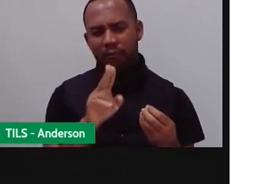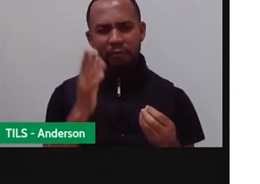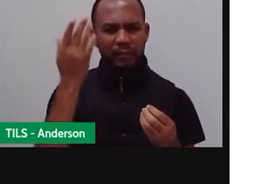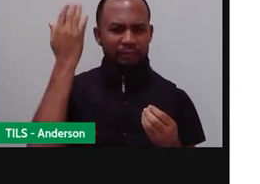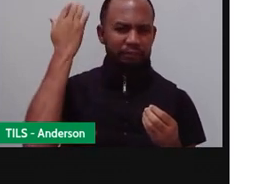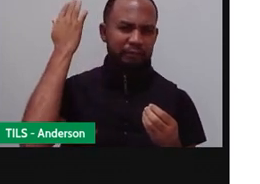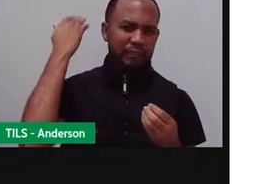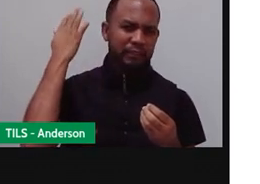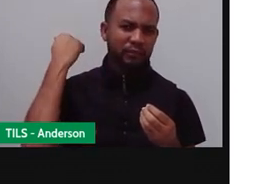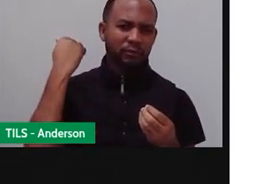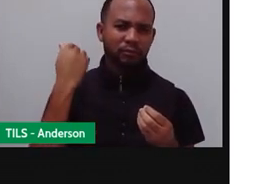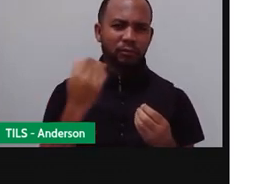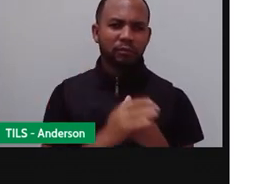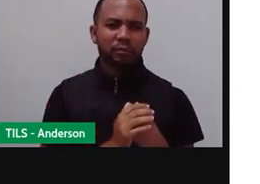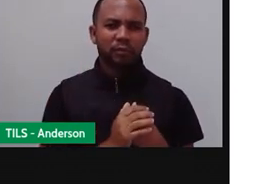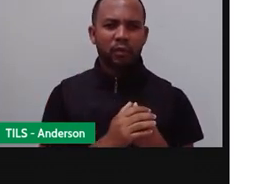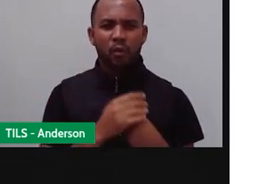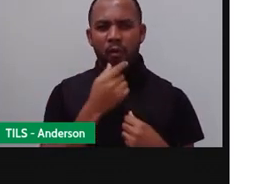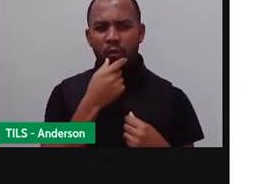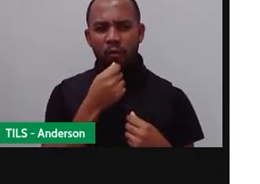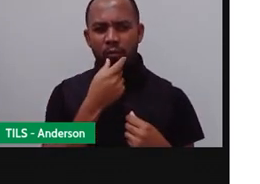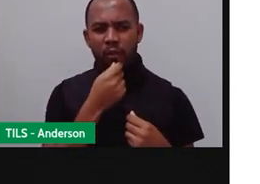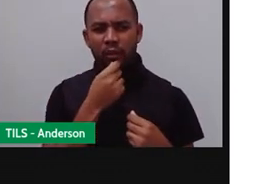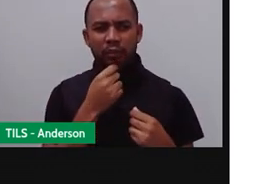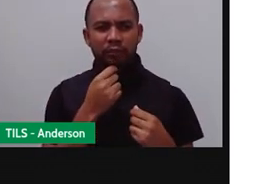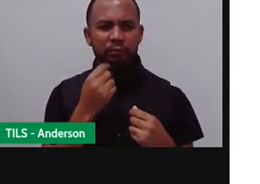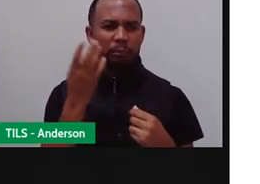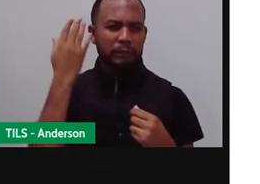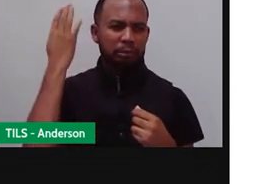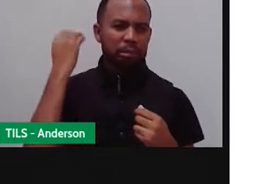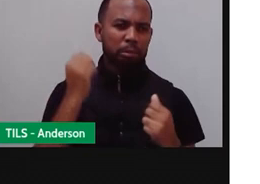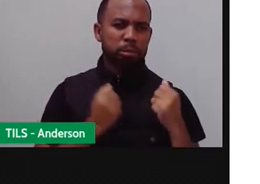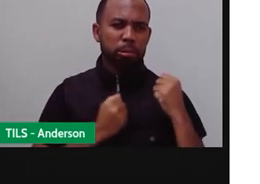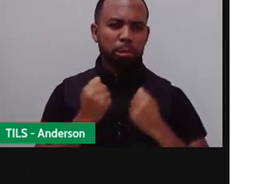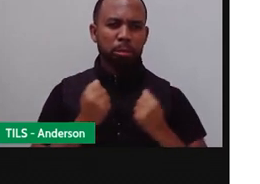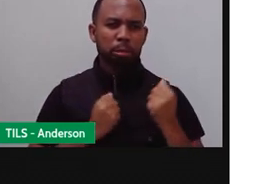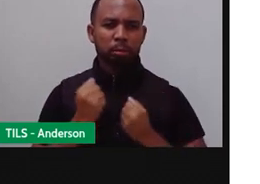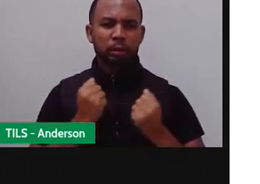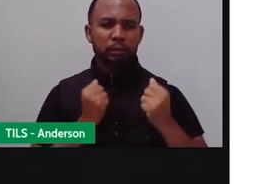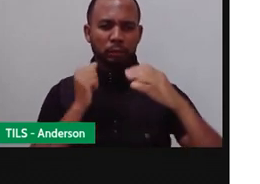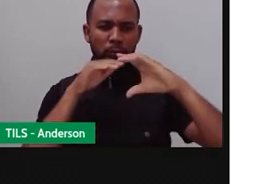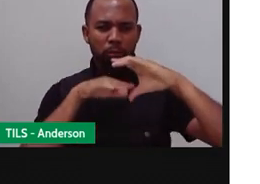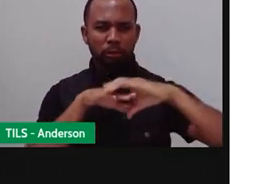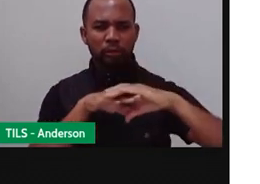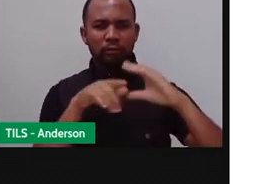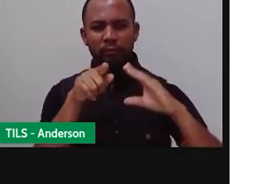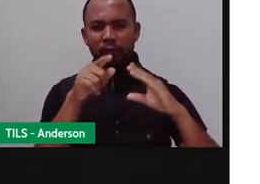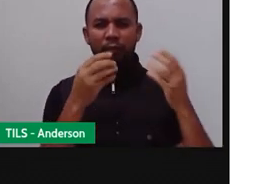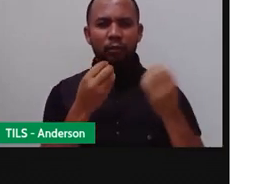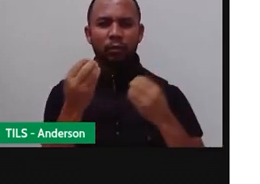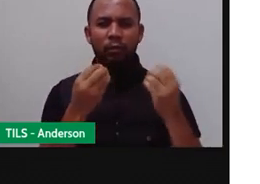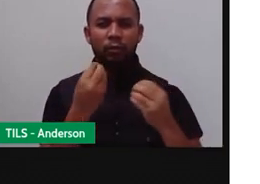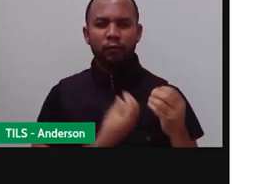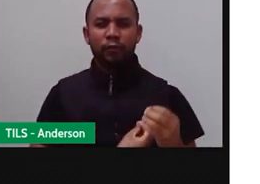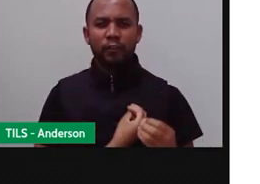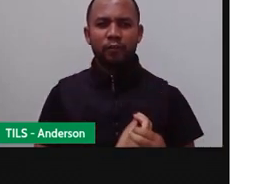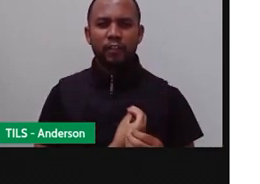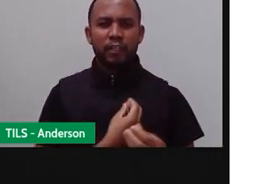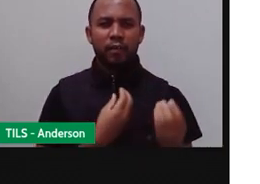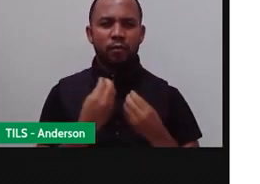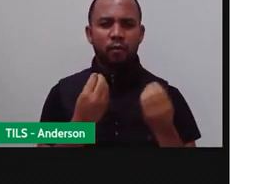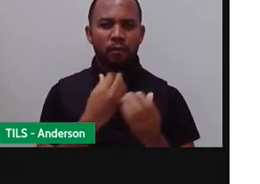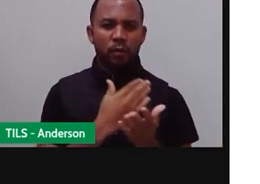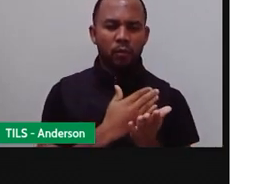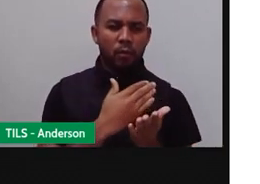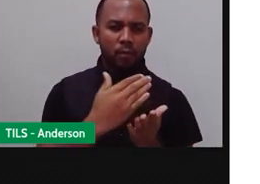-histórico, né, a gente fala aí dos homens das cavernas, né, ó. Quantas vezes a já falou sobre o homem das cavernas, é o Porque eles começaram esse